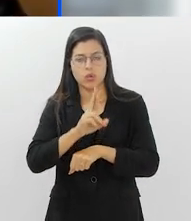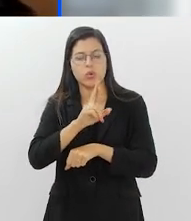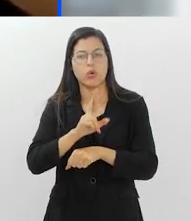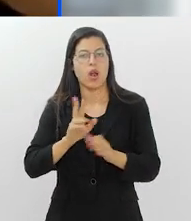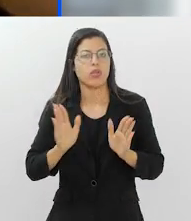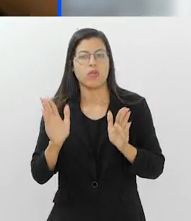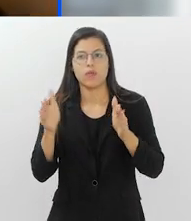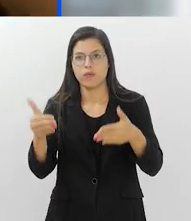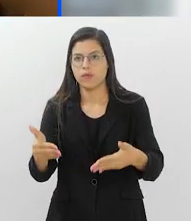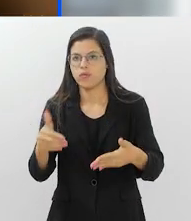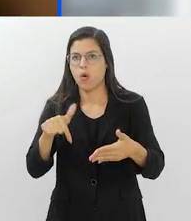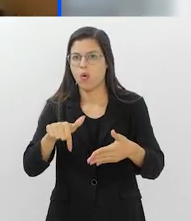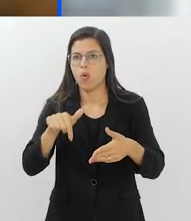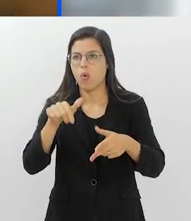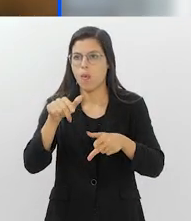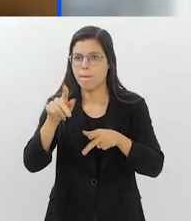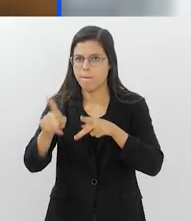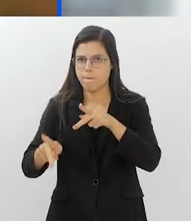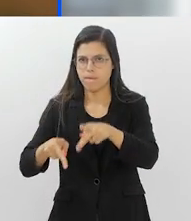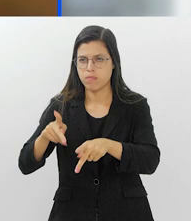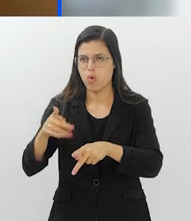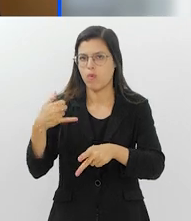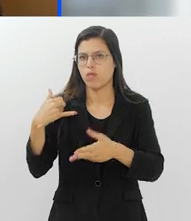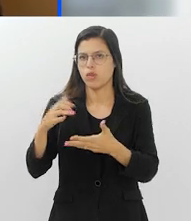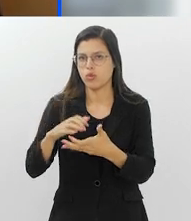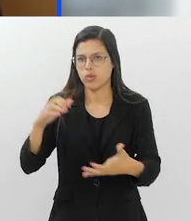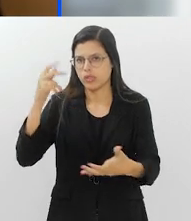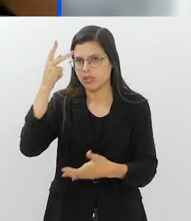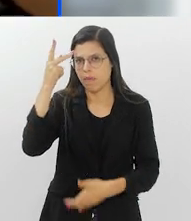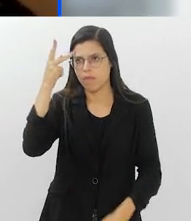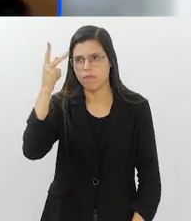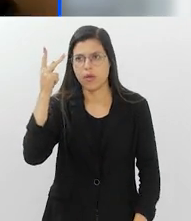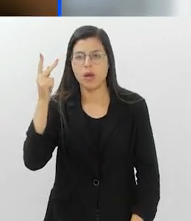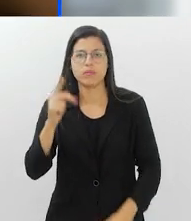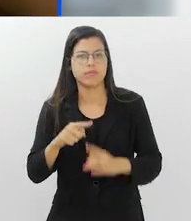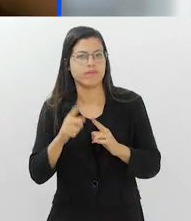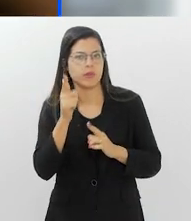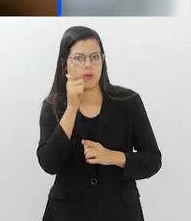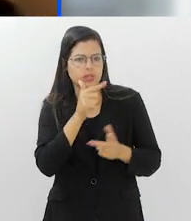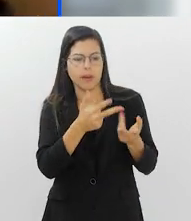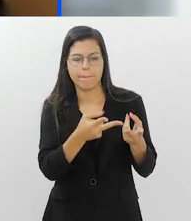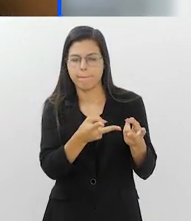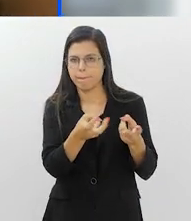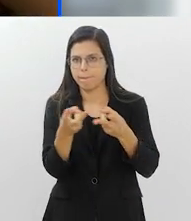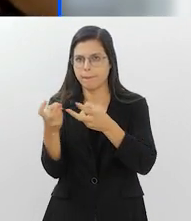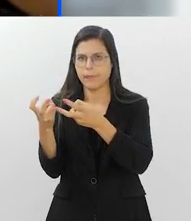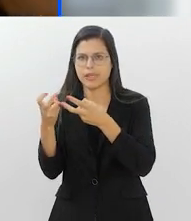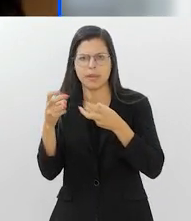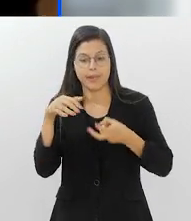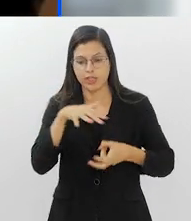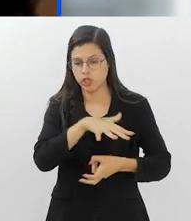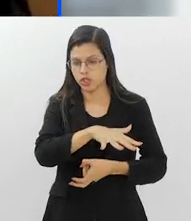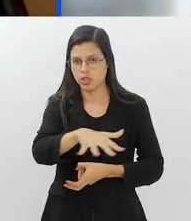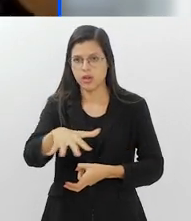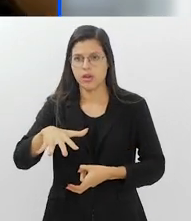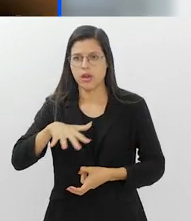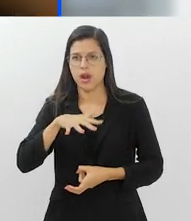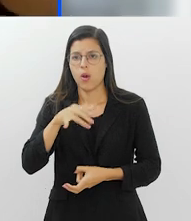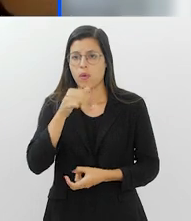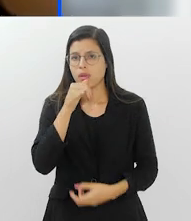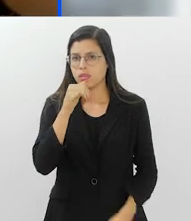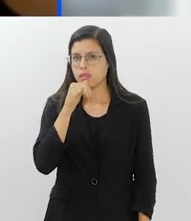estudou especificamente a população idosa de São Paulo, mas a gente consegue ver isso de maneira geral.